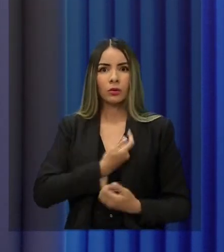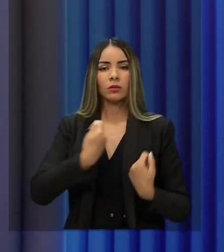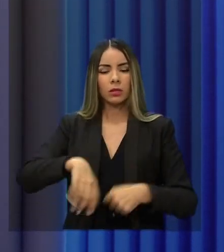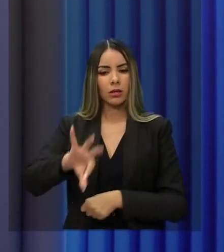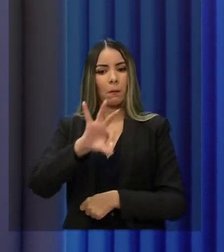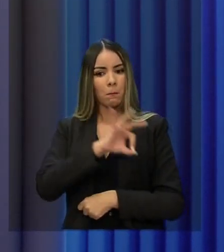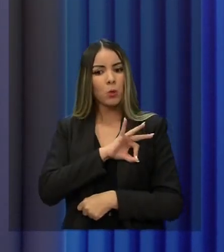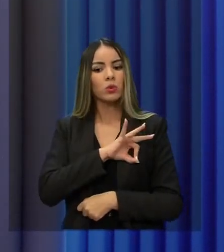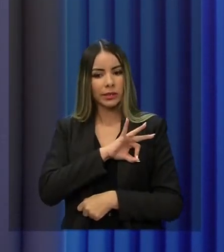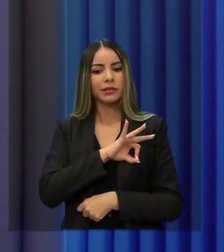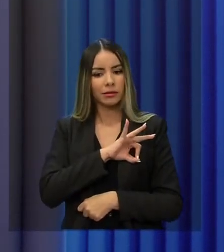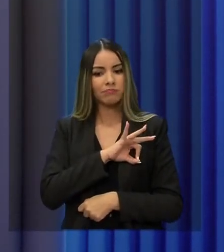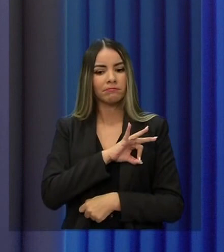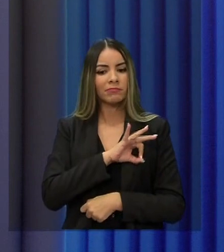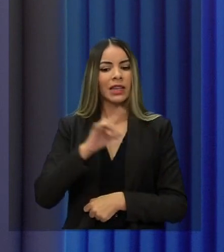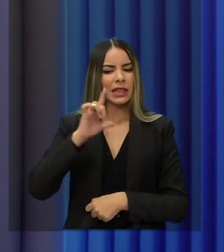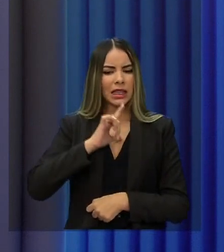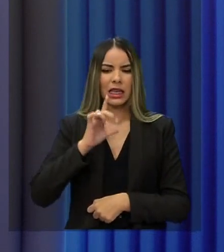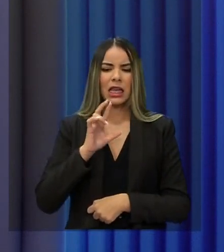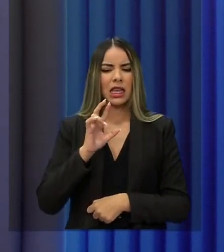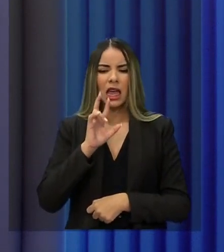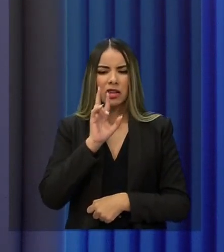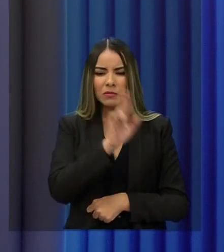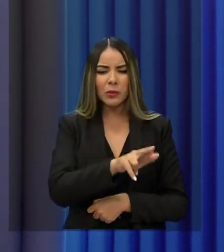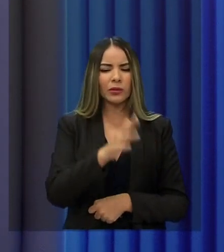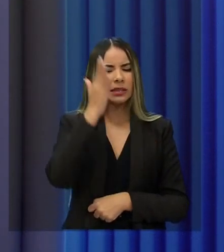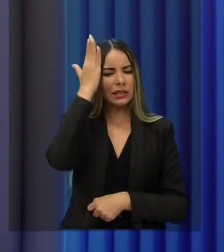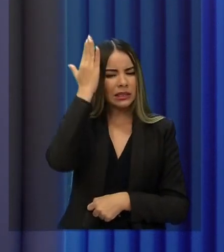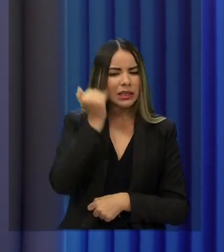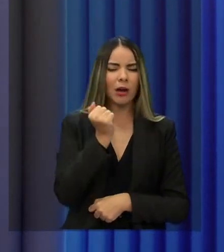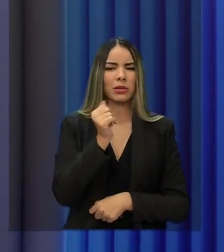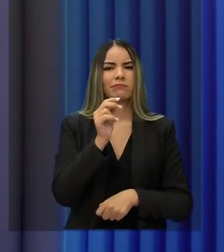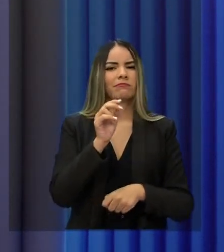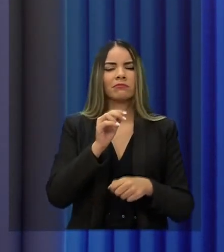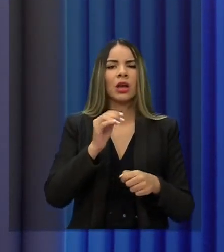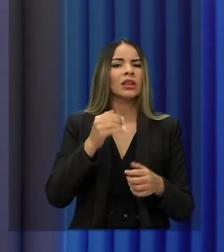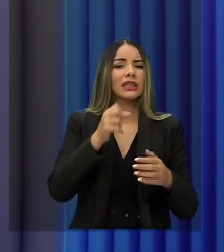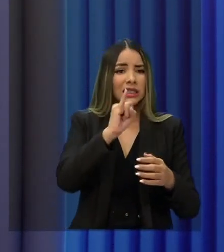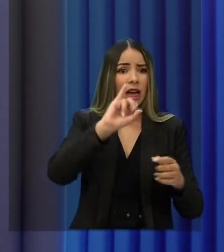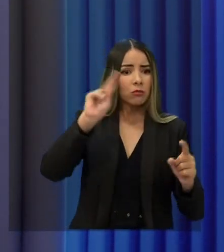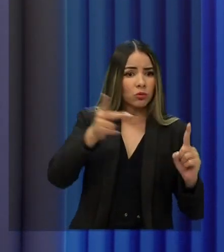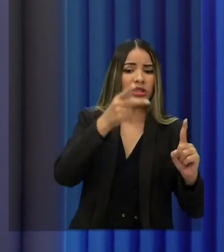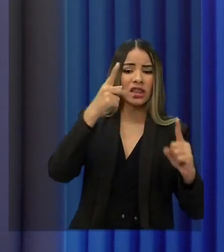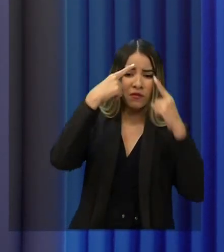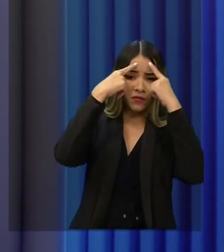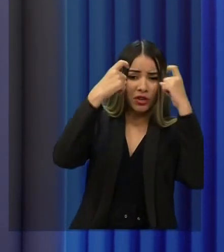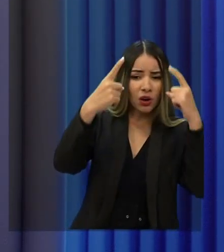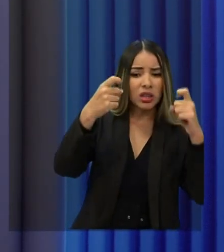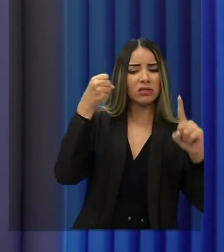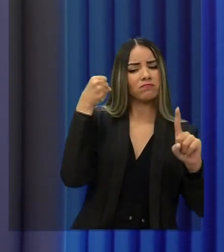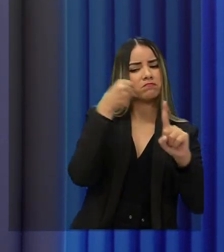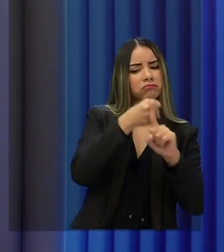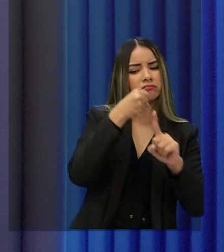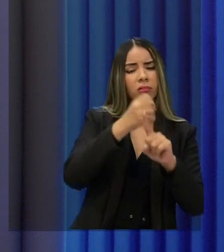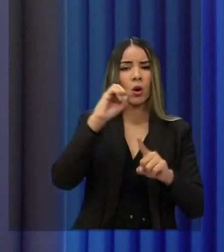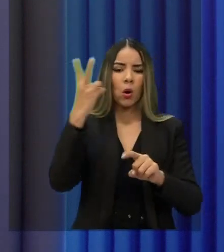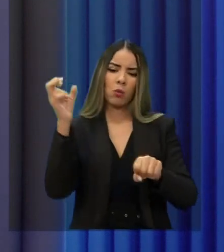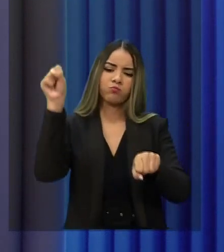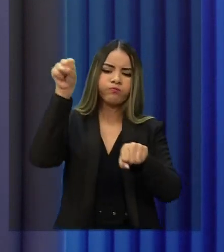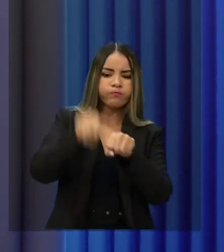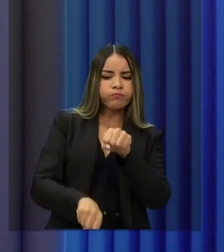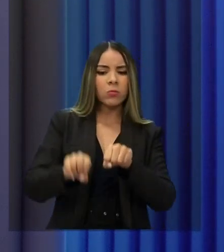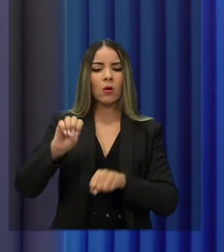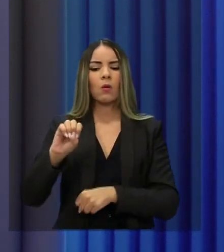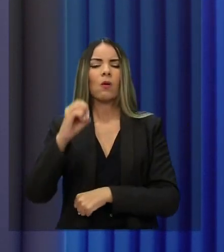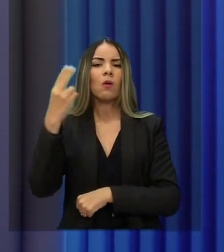capaz de dar resposta imediata para qualquer tipo de agressão a esse público. Seja uma agressão física, seja um assassinato, ou